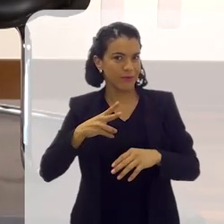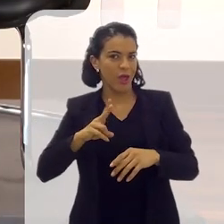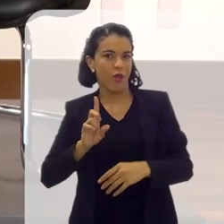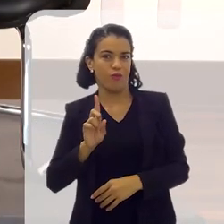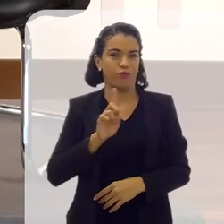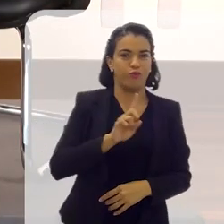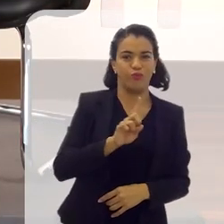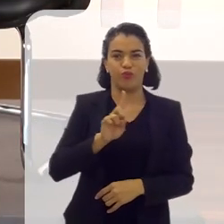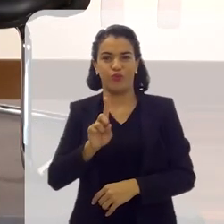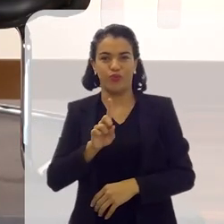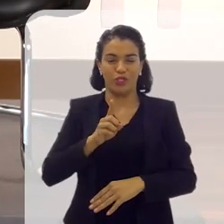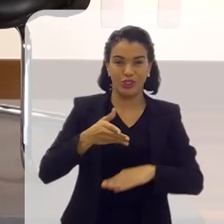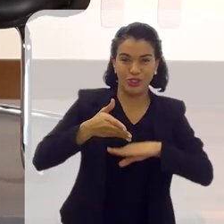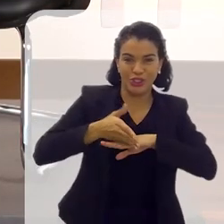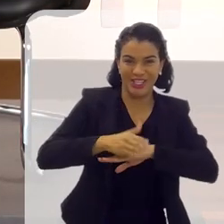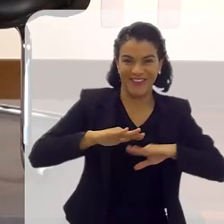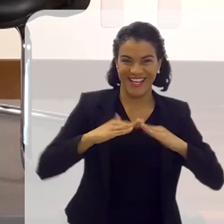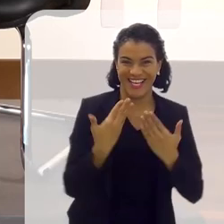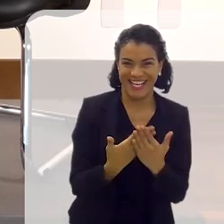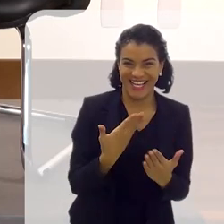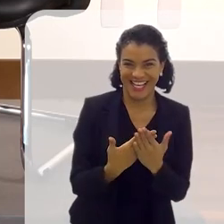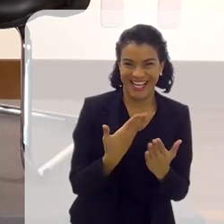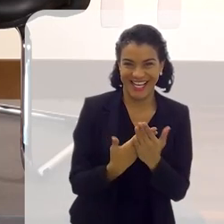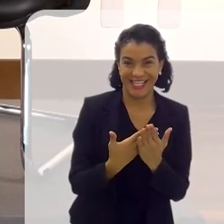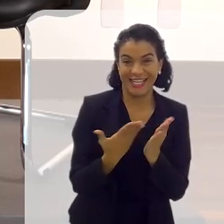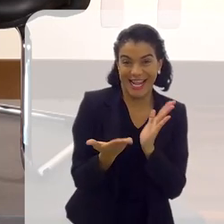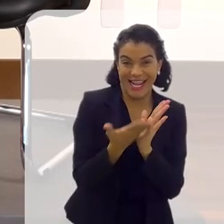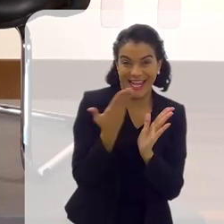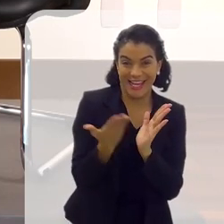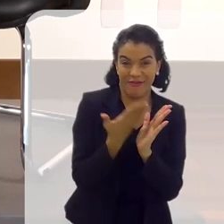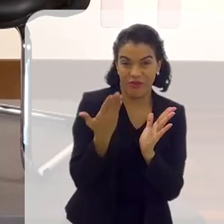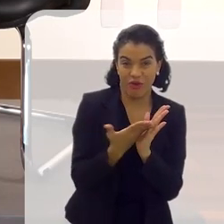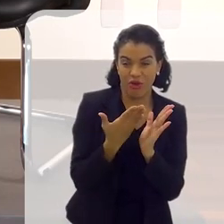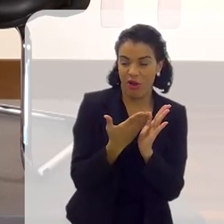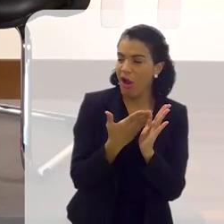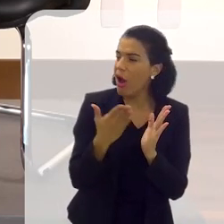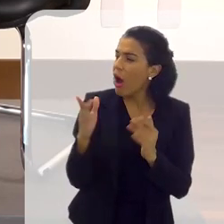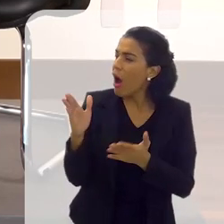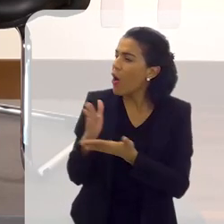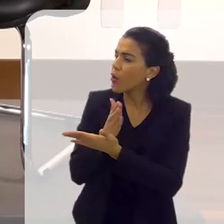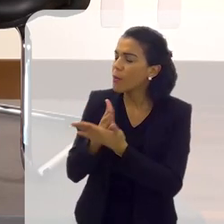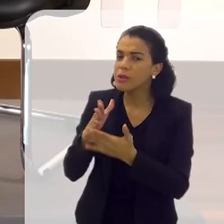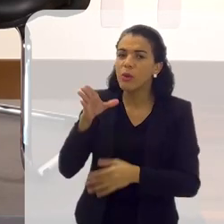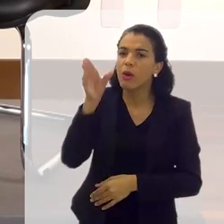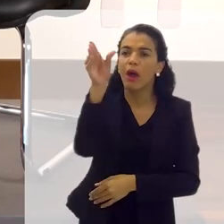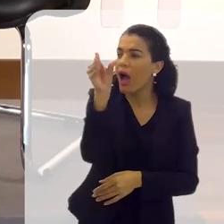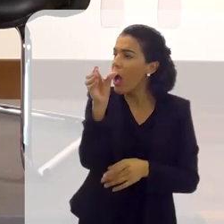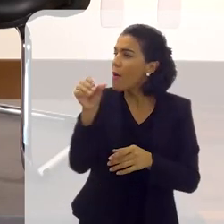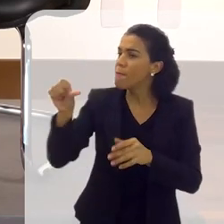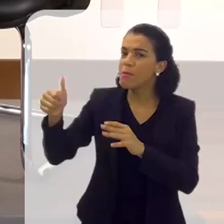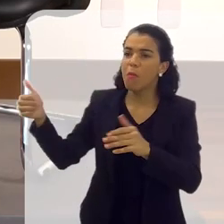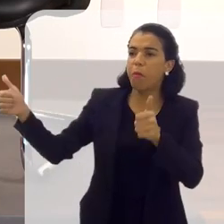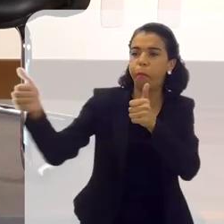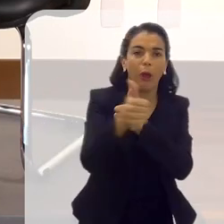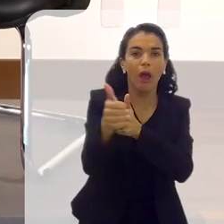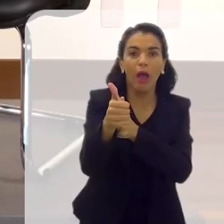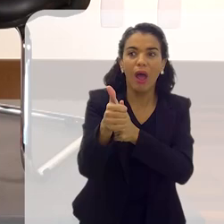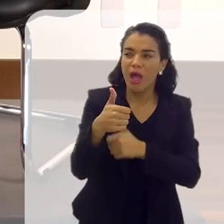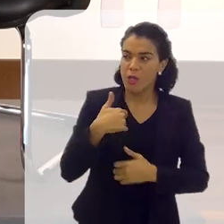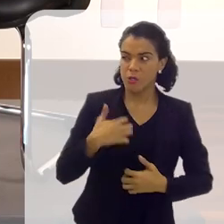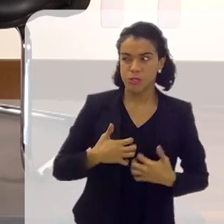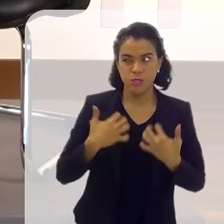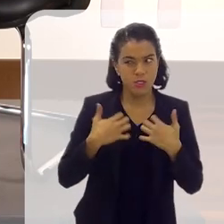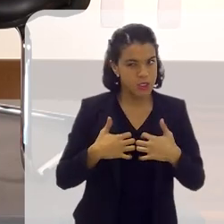quando chegava na escola, e o livro, porque eram séries, né? E que alguém tinha pego o livro que vende, mas eu